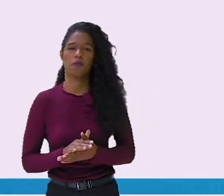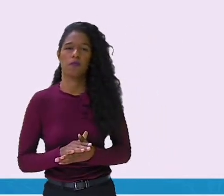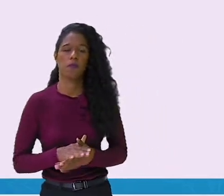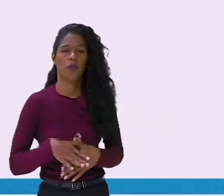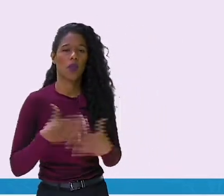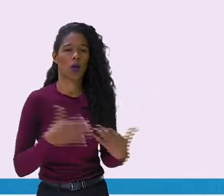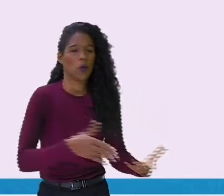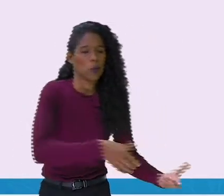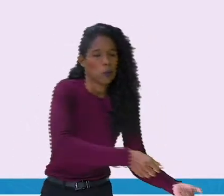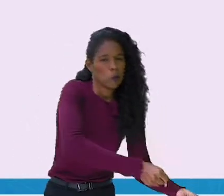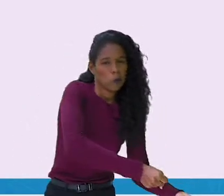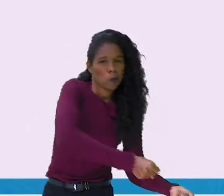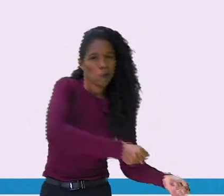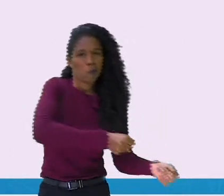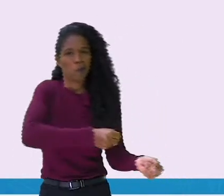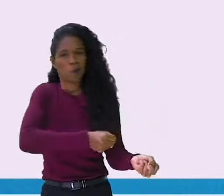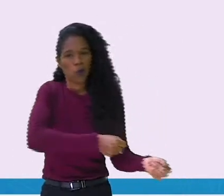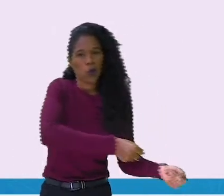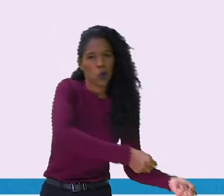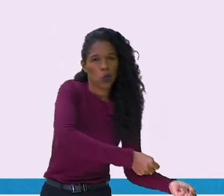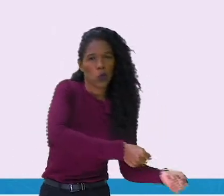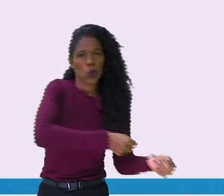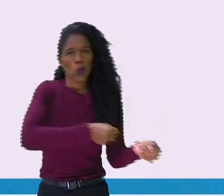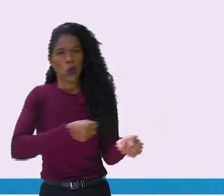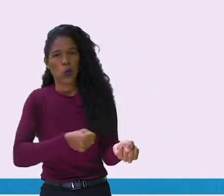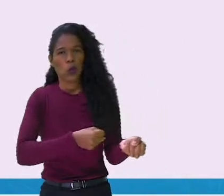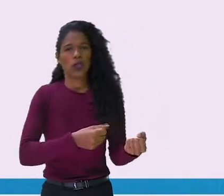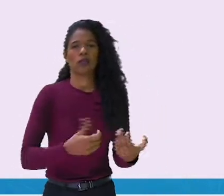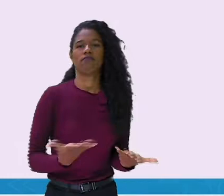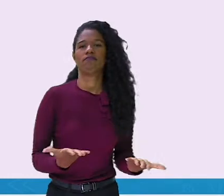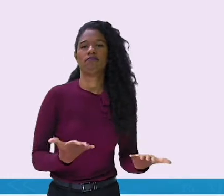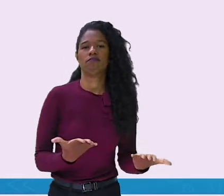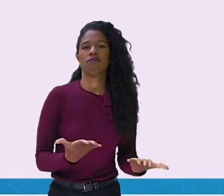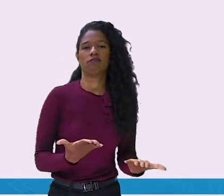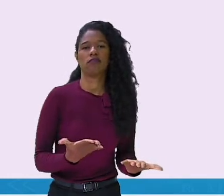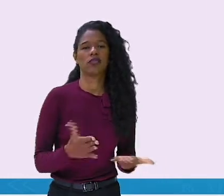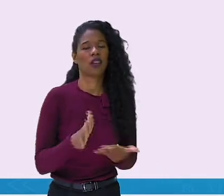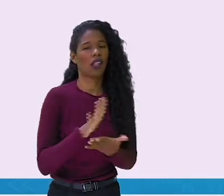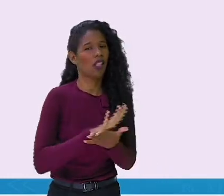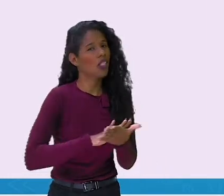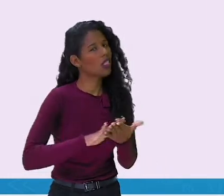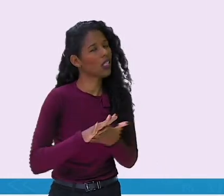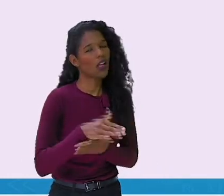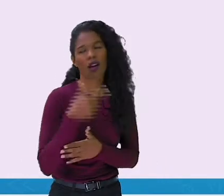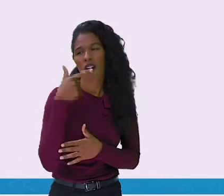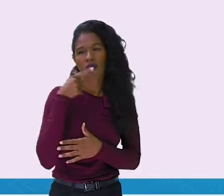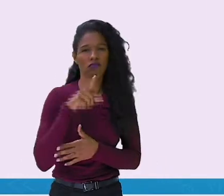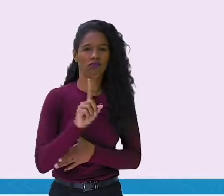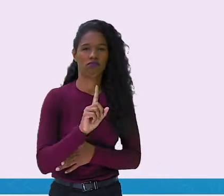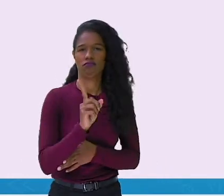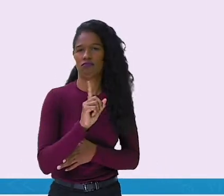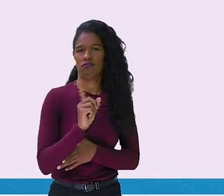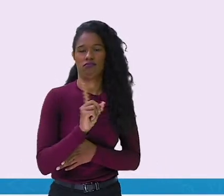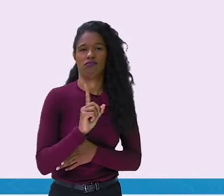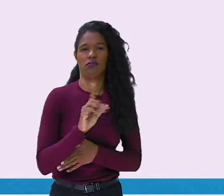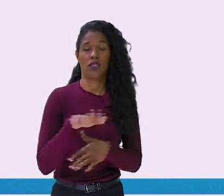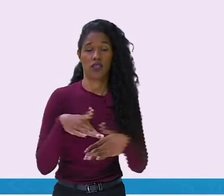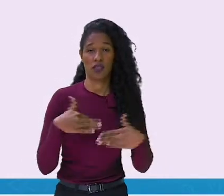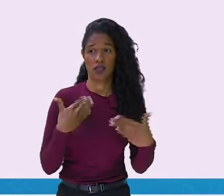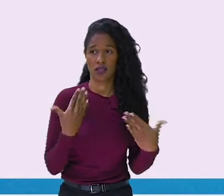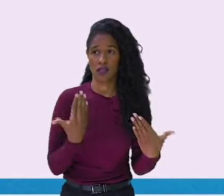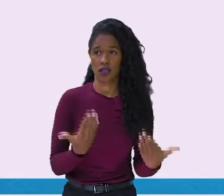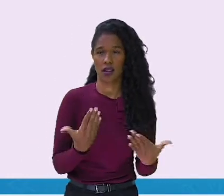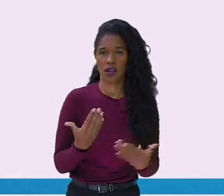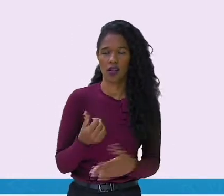Puxa que puxa e nada do rabanete sair da terra. Não deu certo. Então,